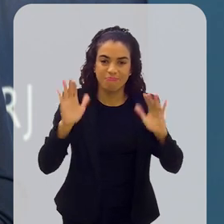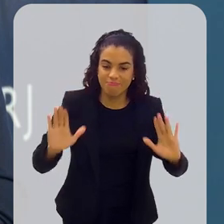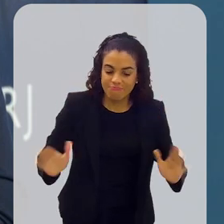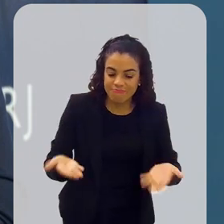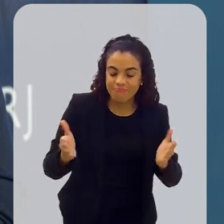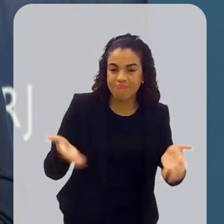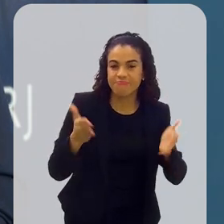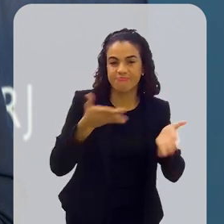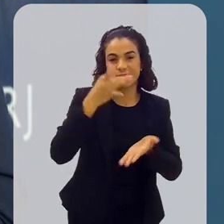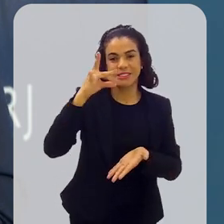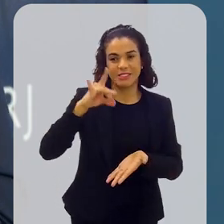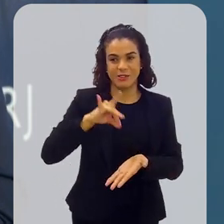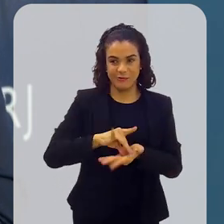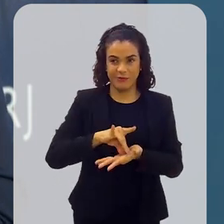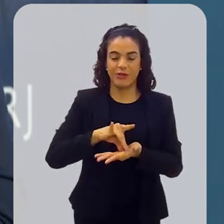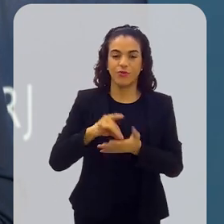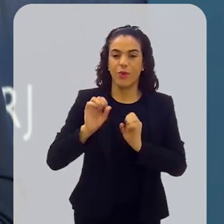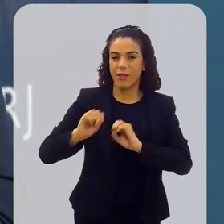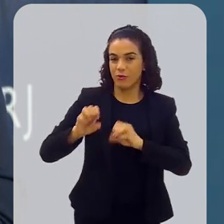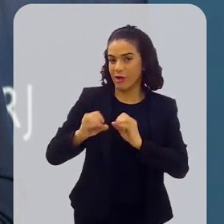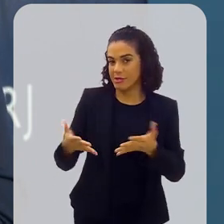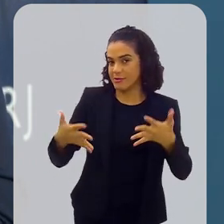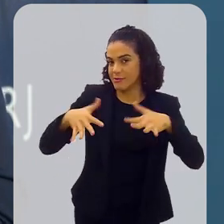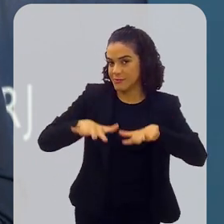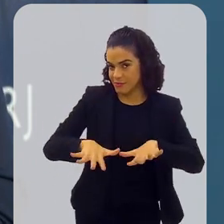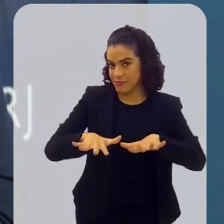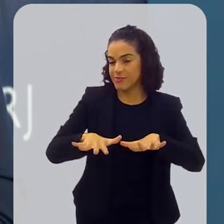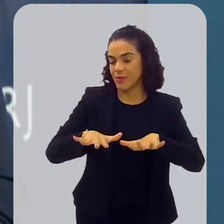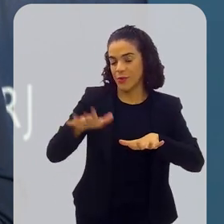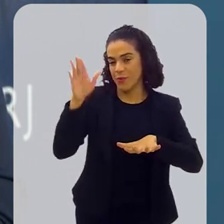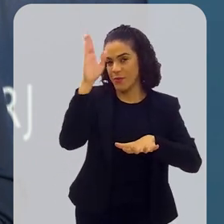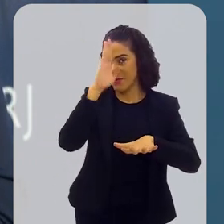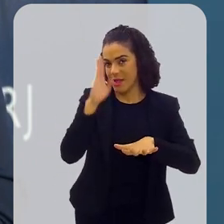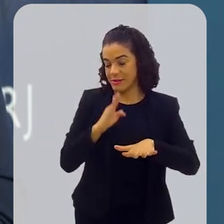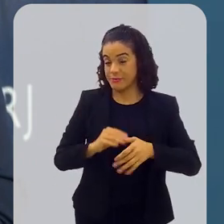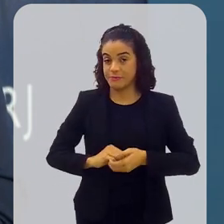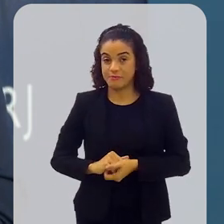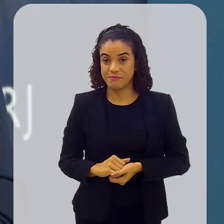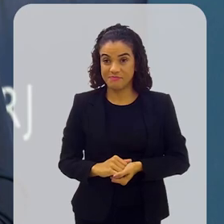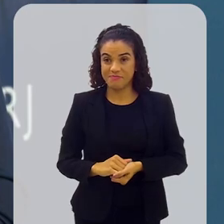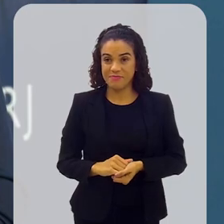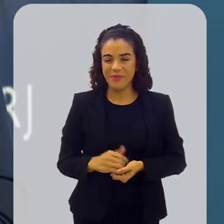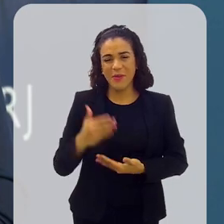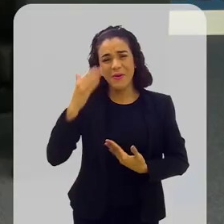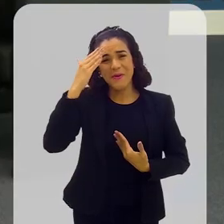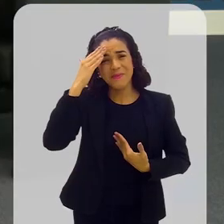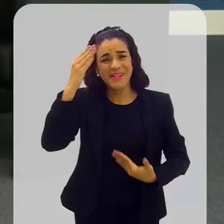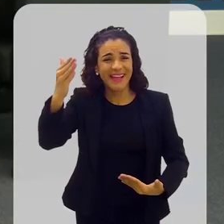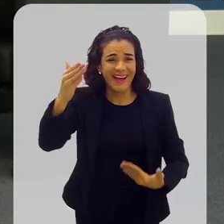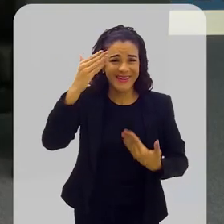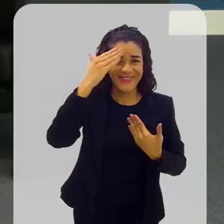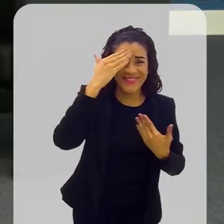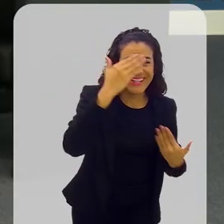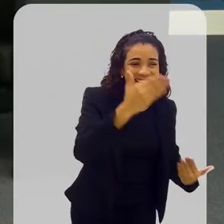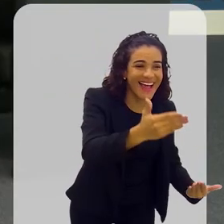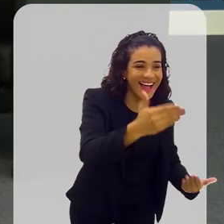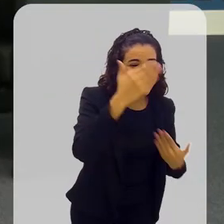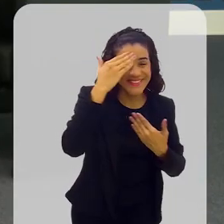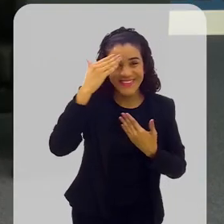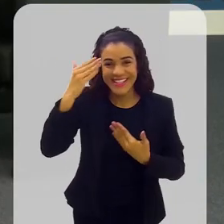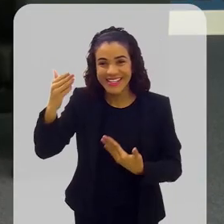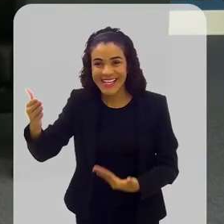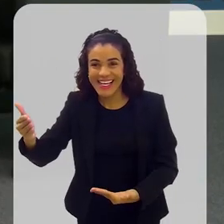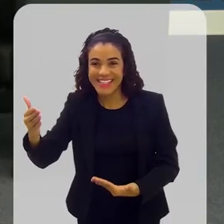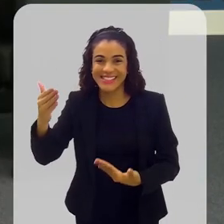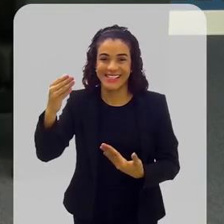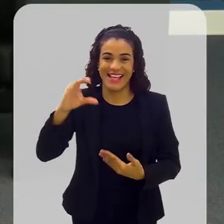poder promover, de fato, uma educação inclusiva no nosso país hoje. Muito obrigada, quero